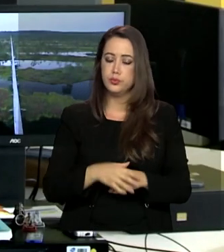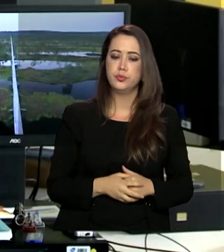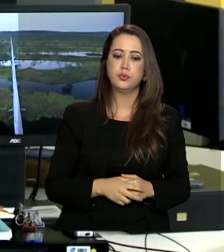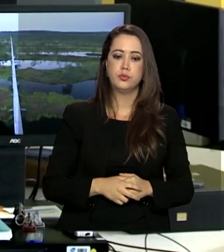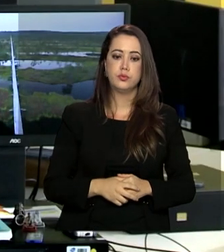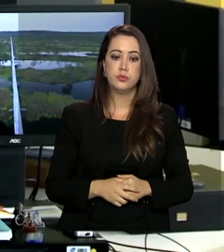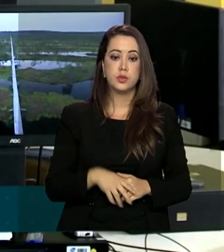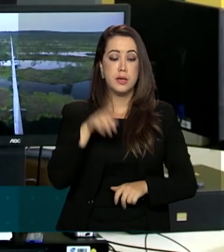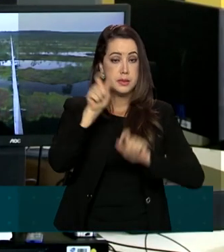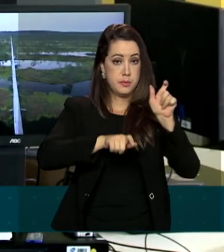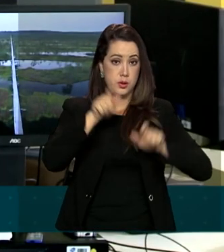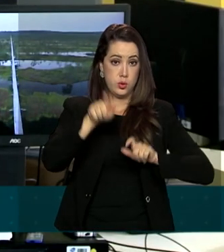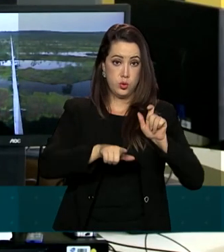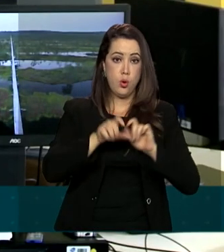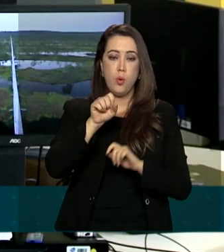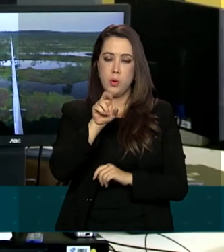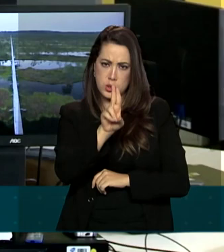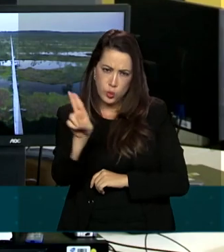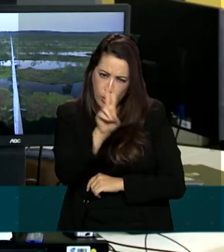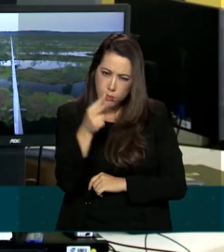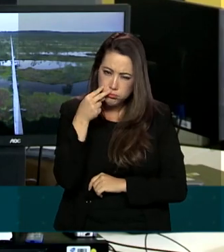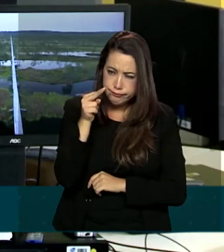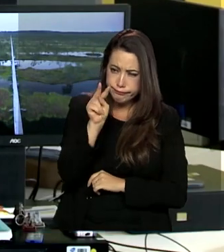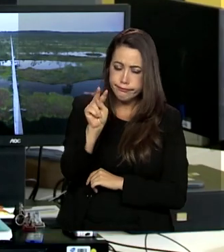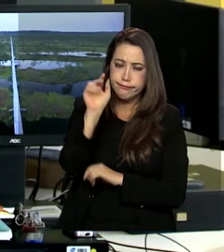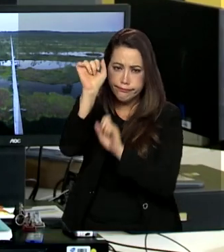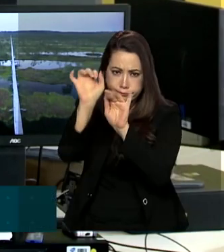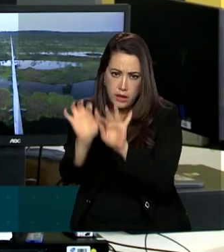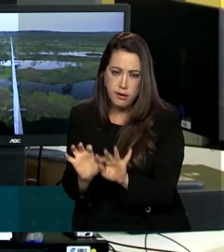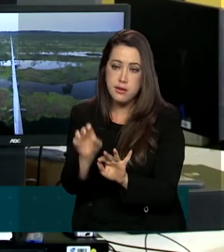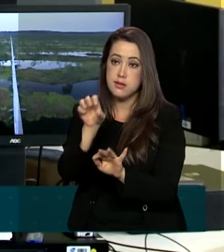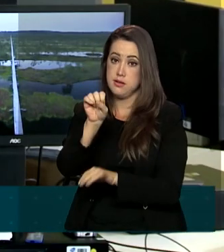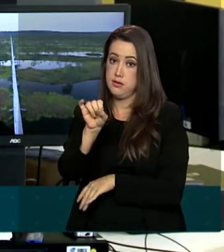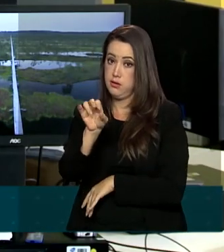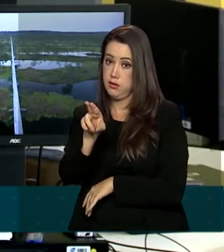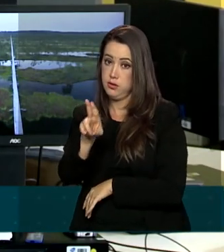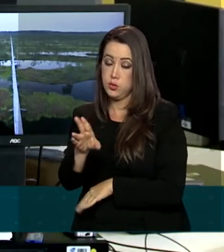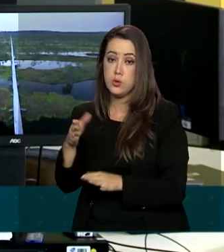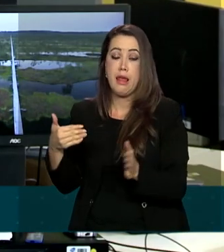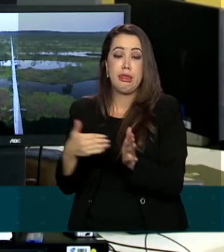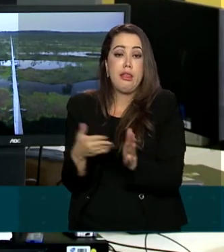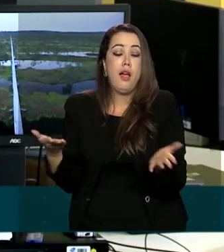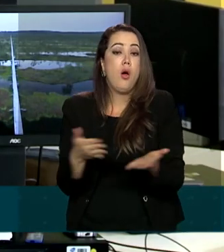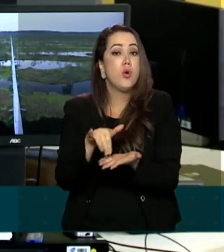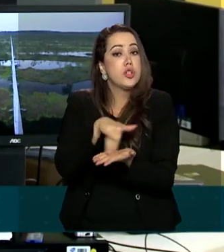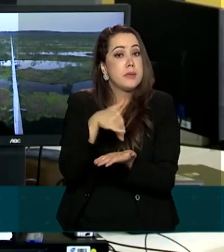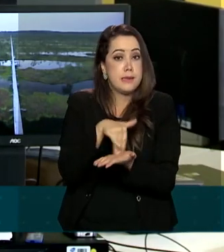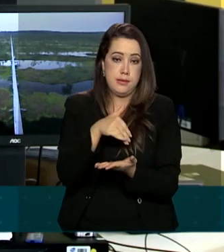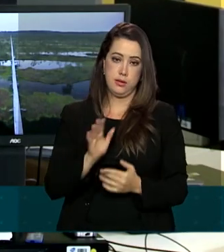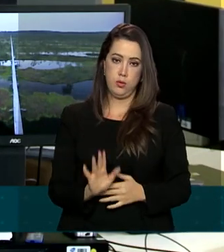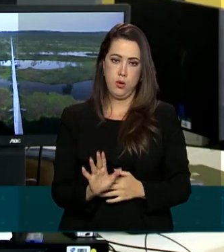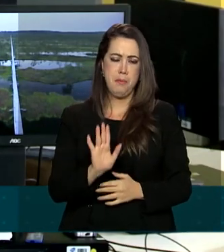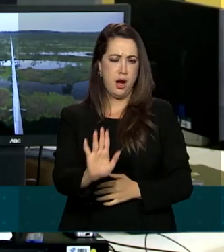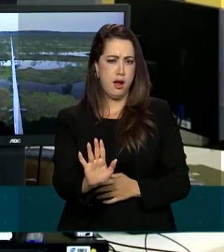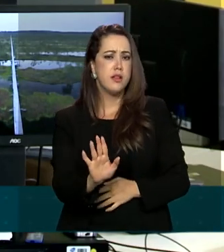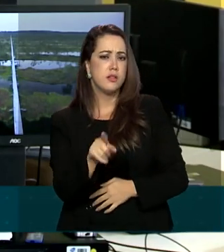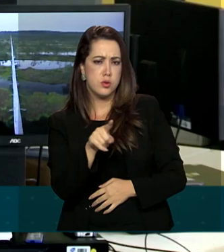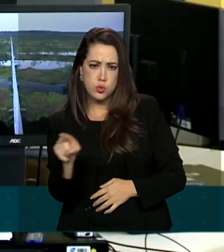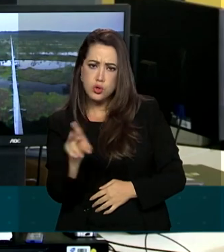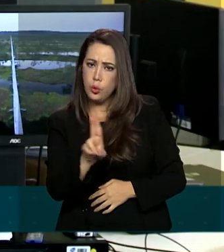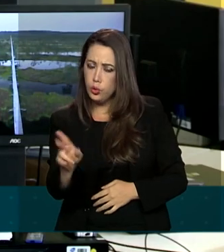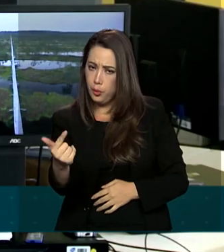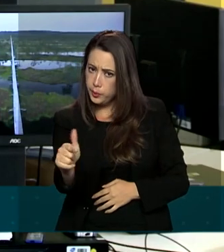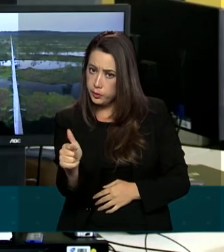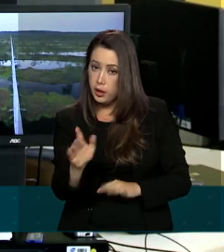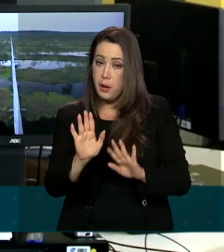Os selecionados pelo SISU têm até hoje para se matricular. E os candidatos que não foram convocados para os cursos que escolheram